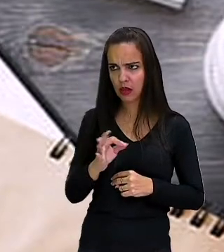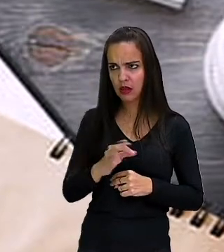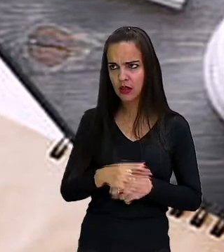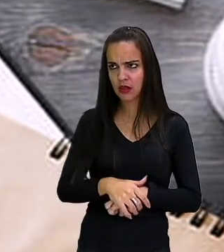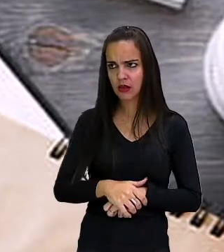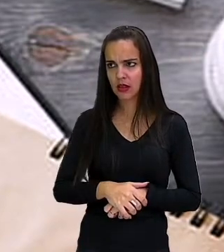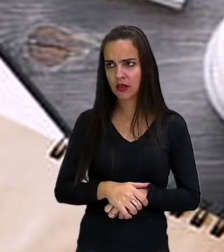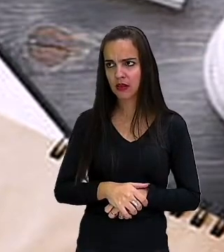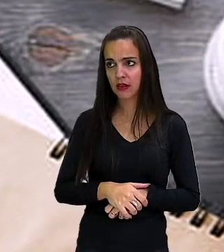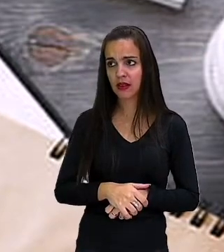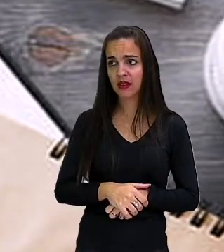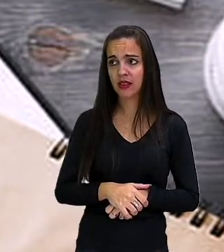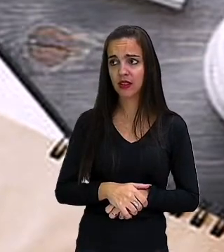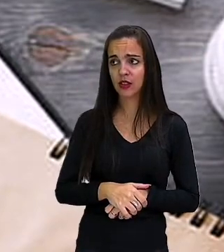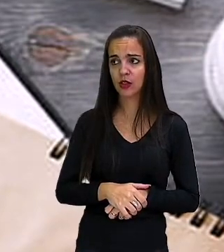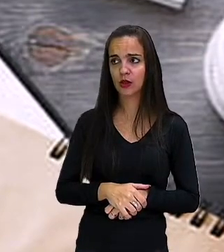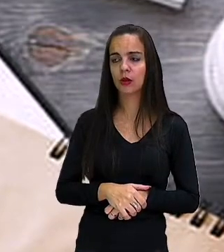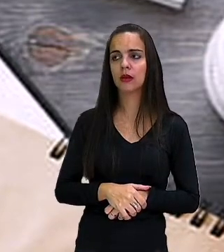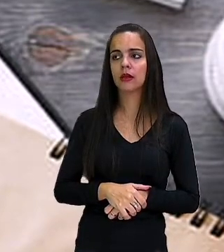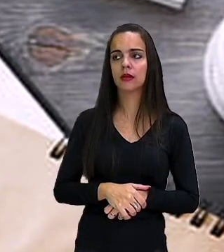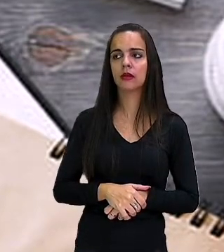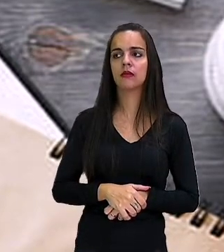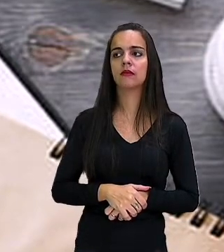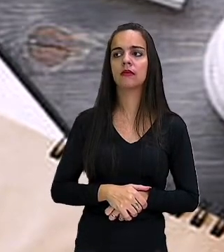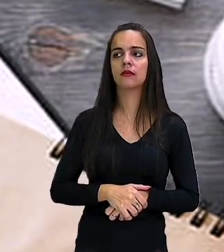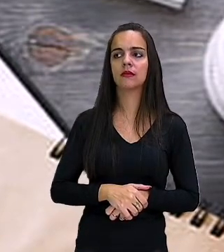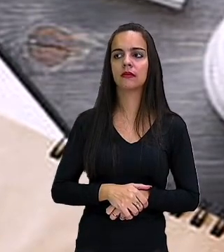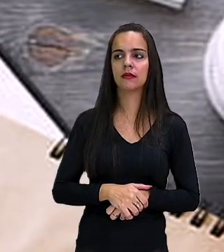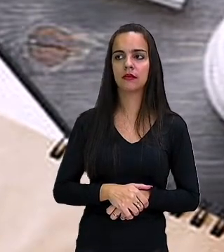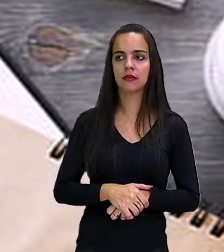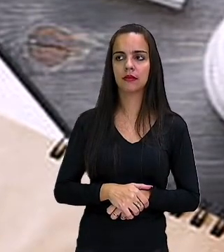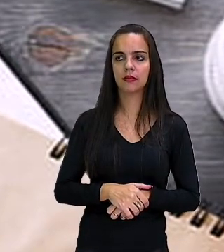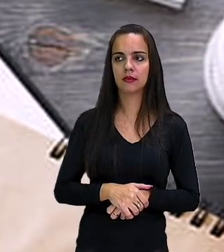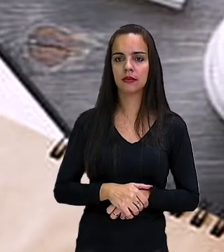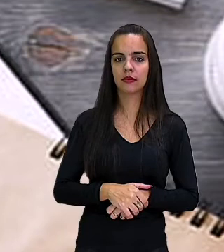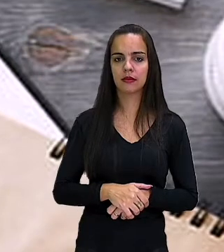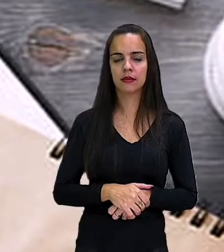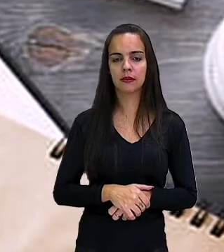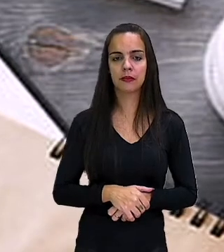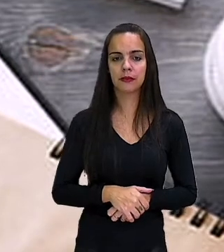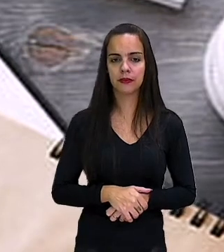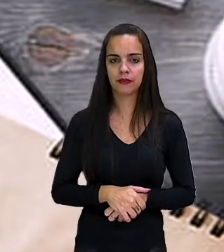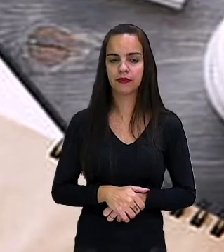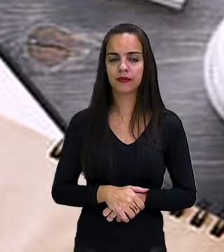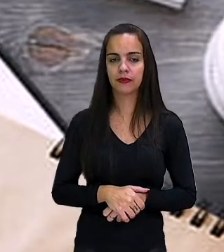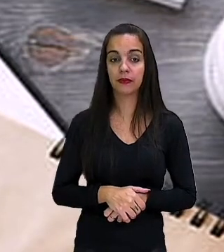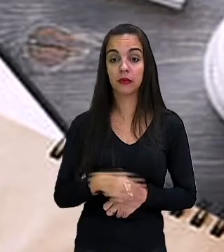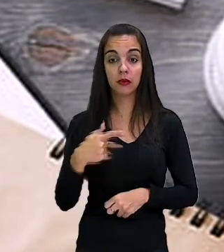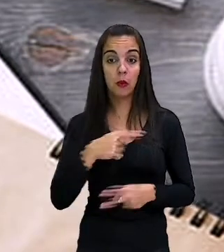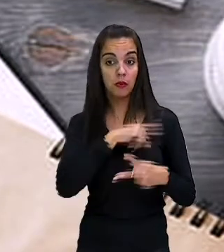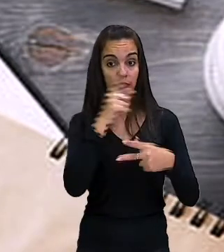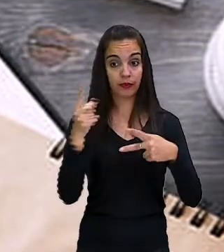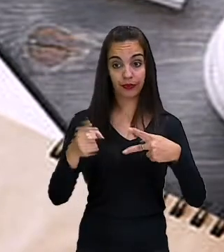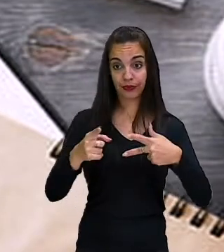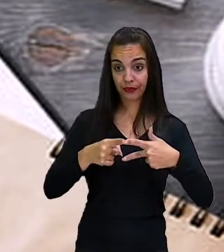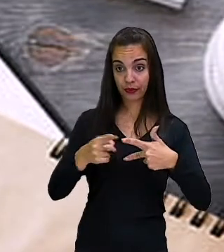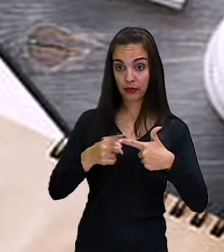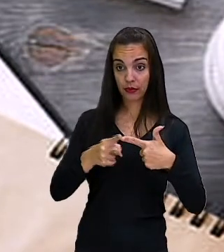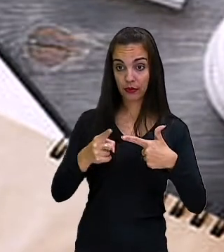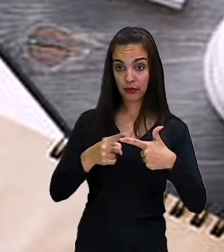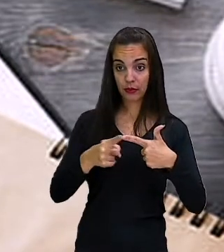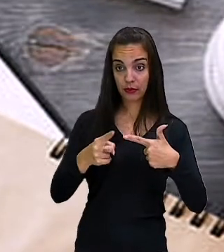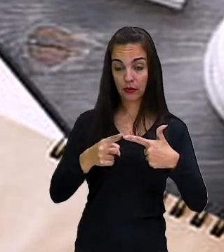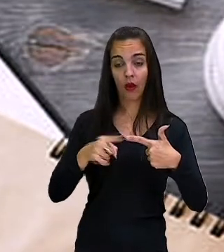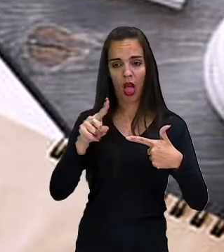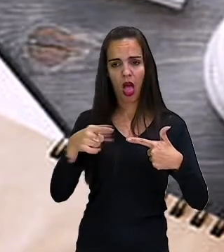Vamos à opção? Isso. Both are not credible source of information. Então, os dois